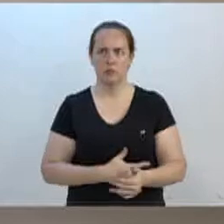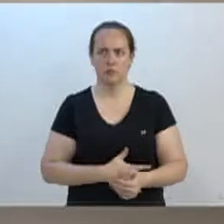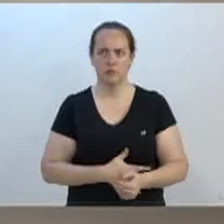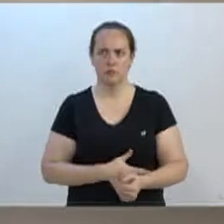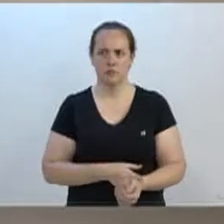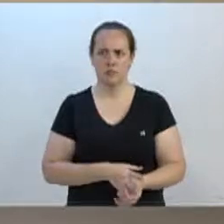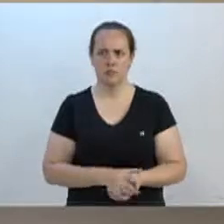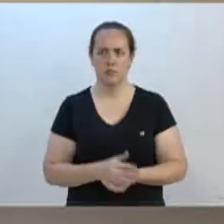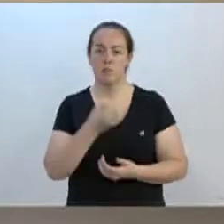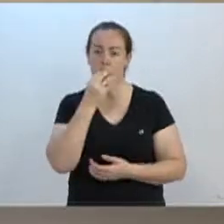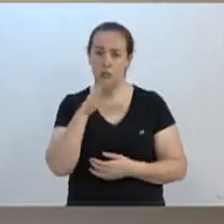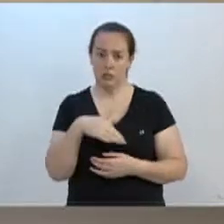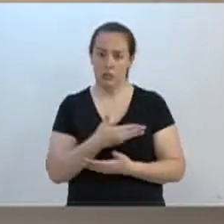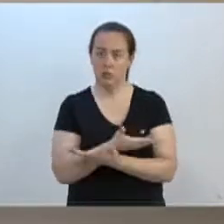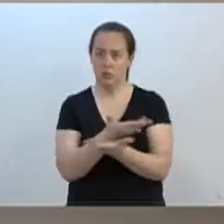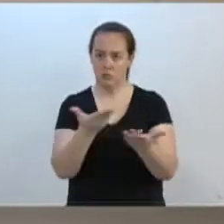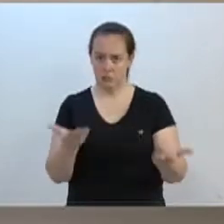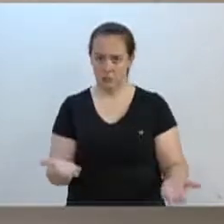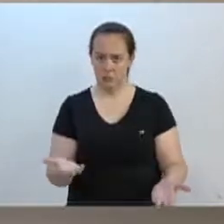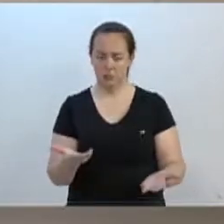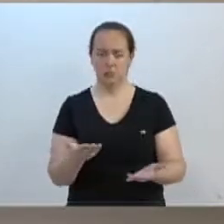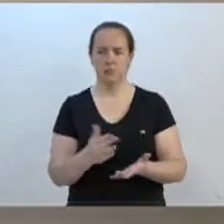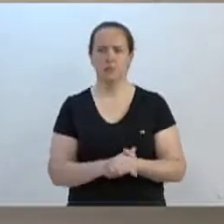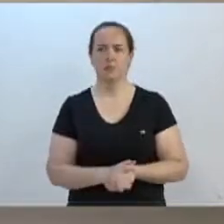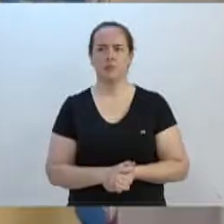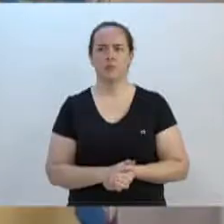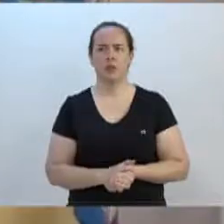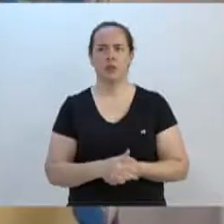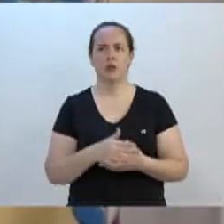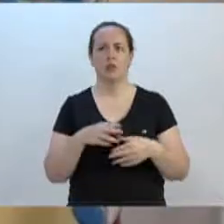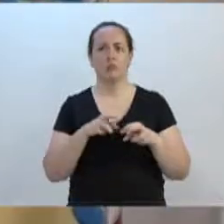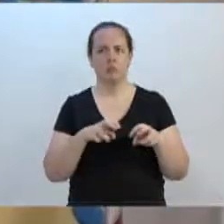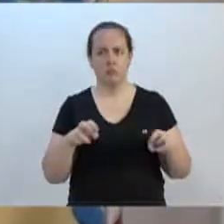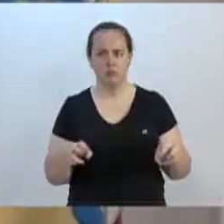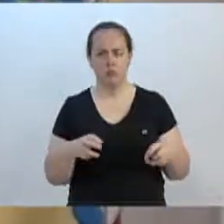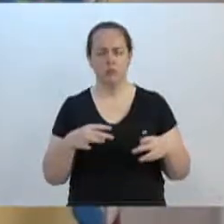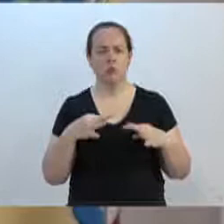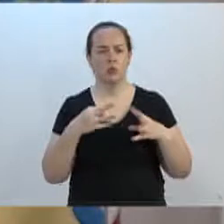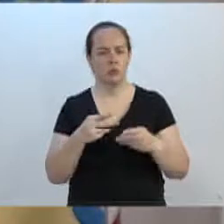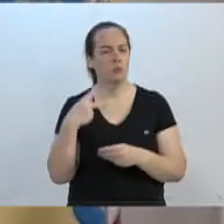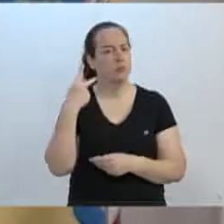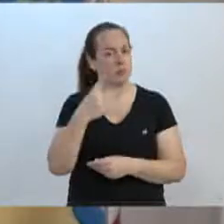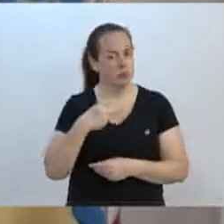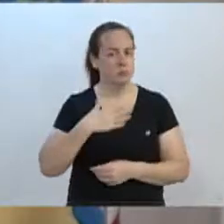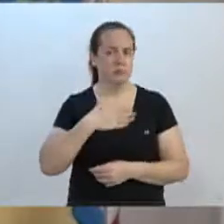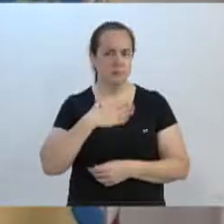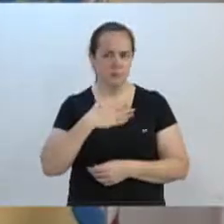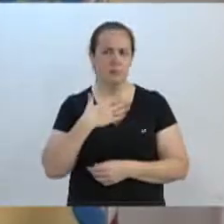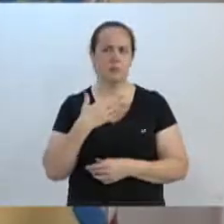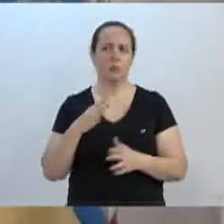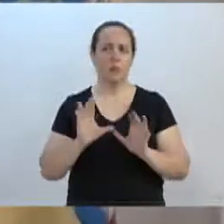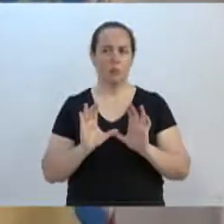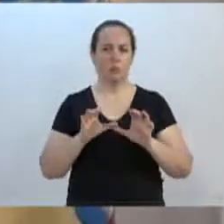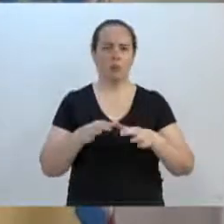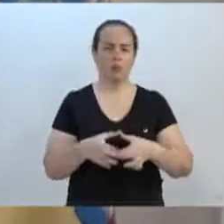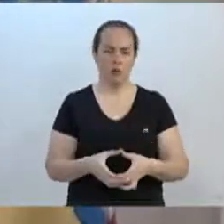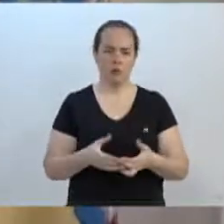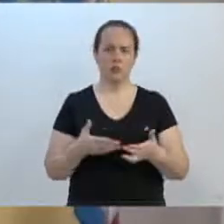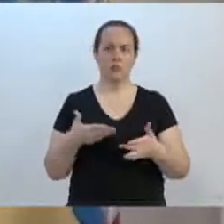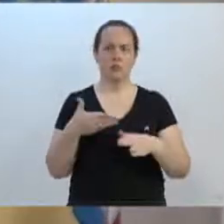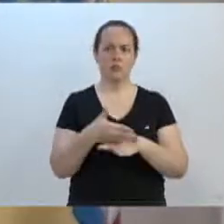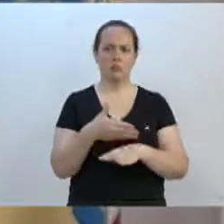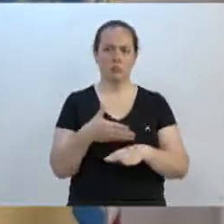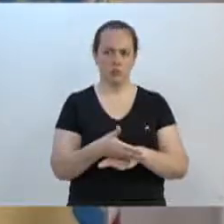Boa tarde a todos. Quero saudar a mesa, diretora, os senhores vereadores, a comunidade que acompanha nós no